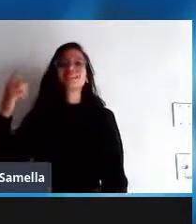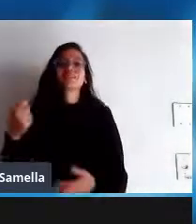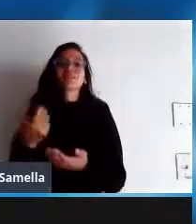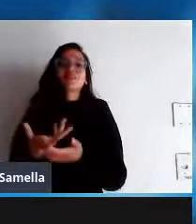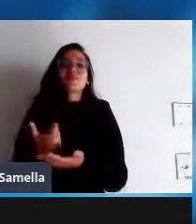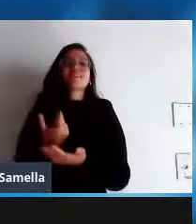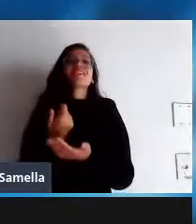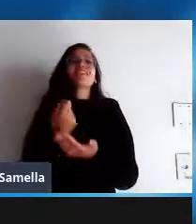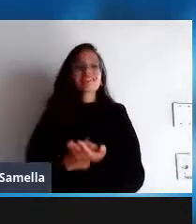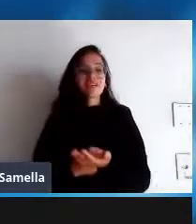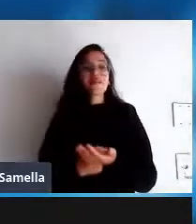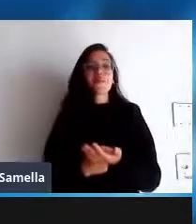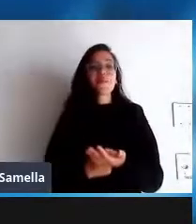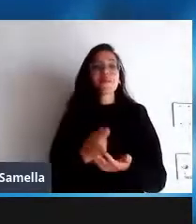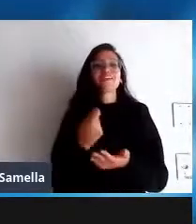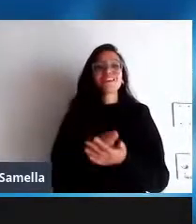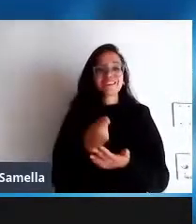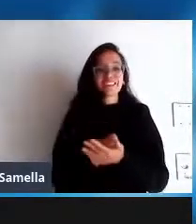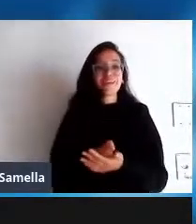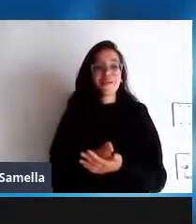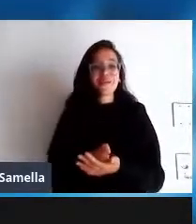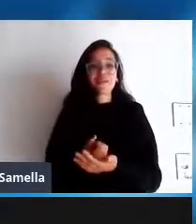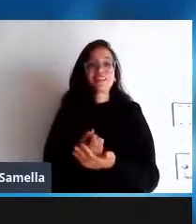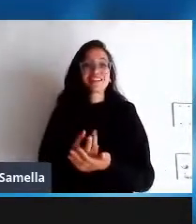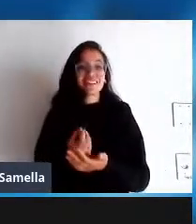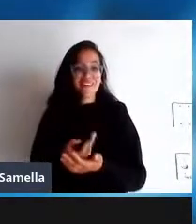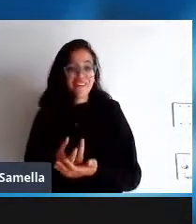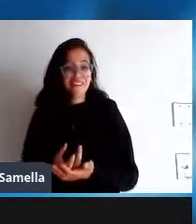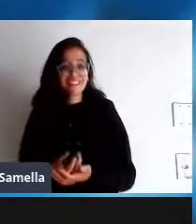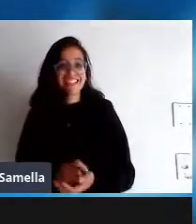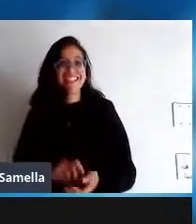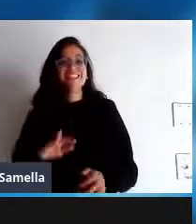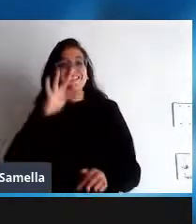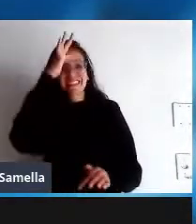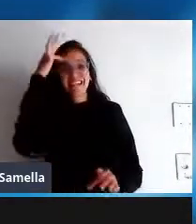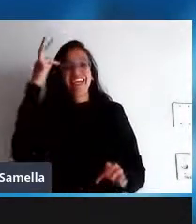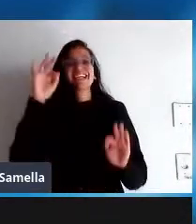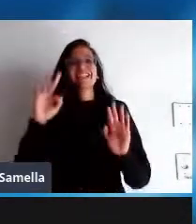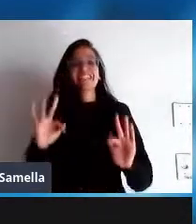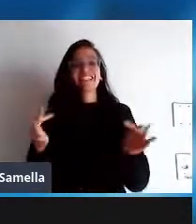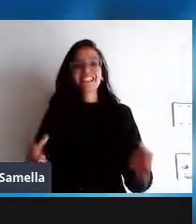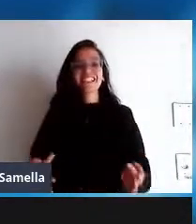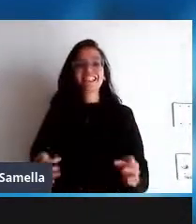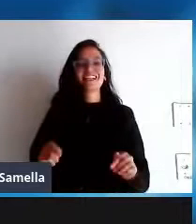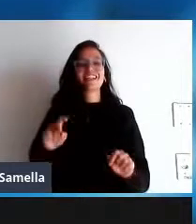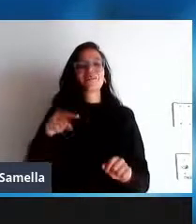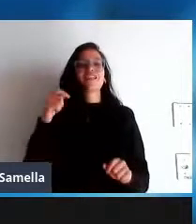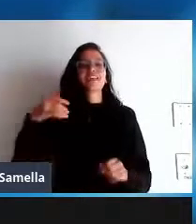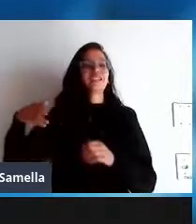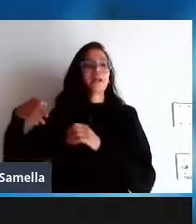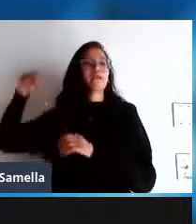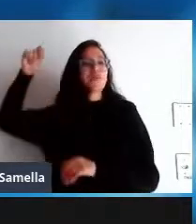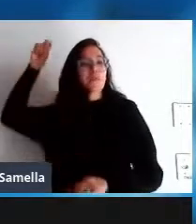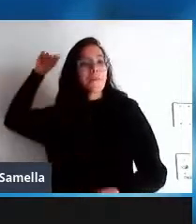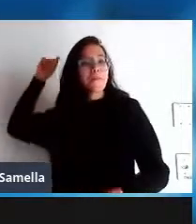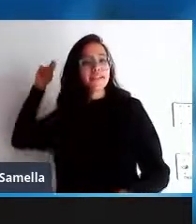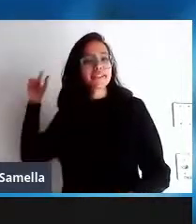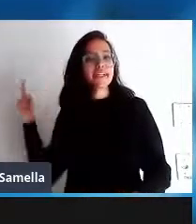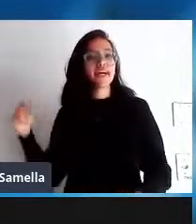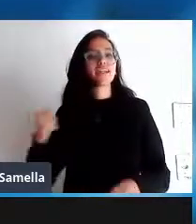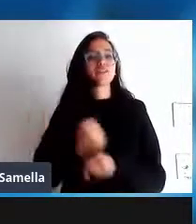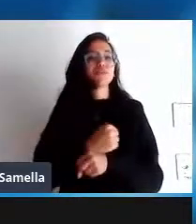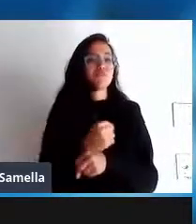constante dos benefícios para ambas as partes e isso é um problema que a gente está vendo aqui nos últimos 10 anos tem sido muito pior